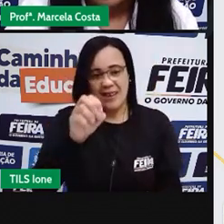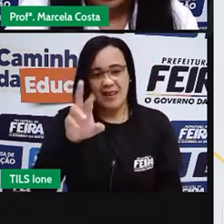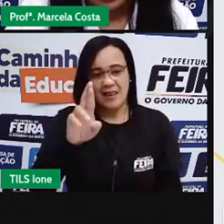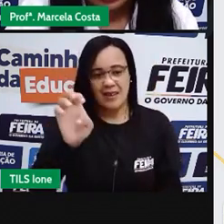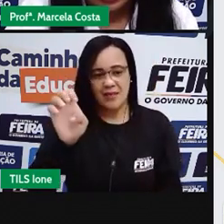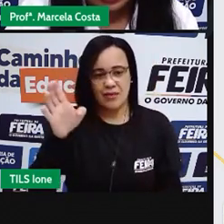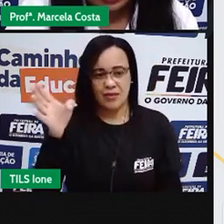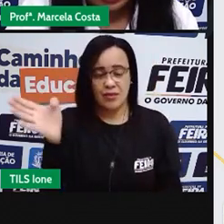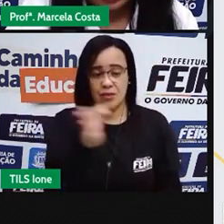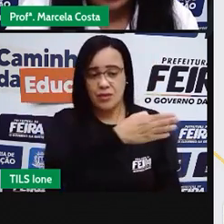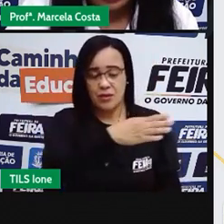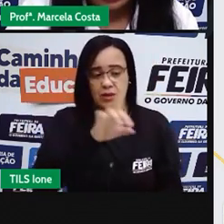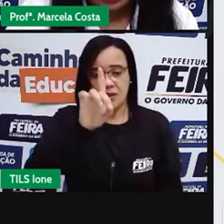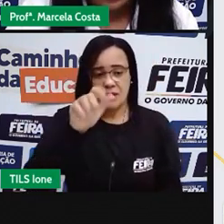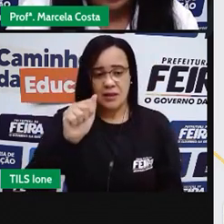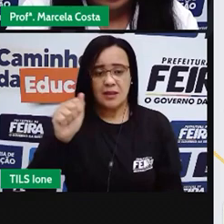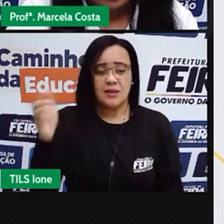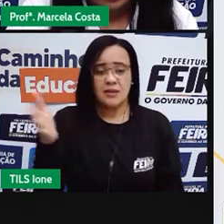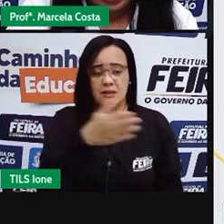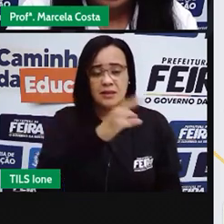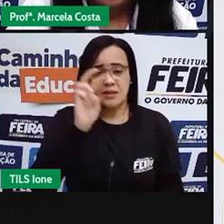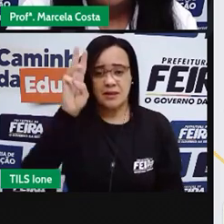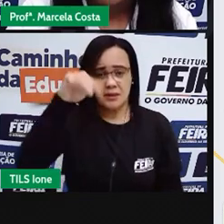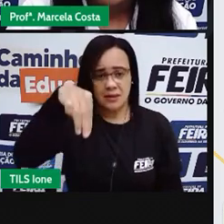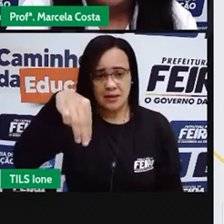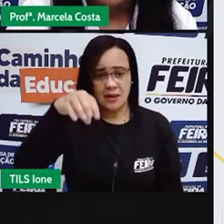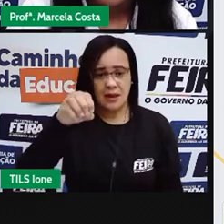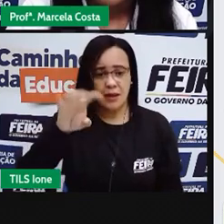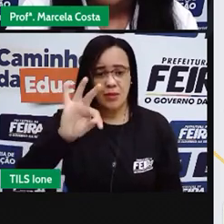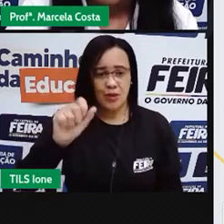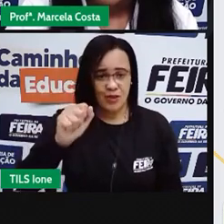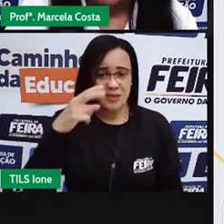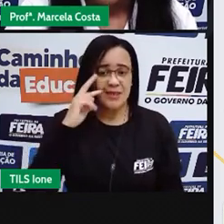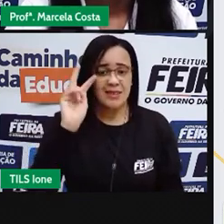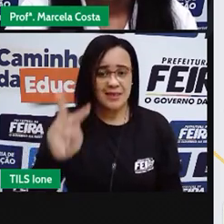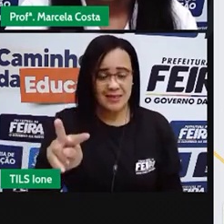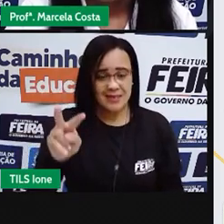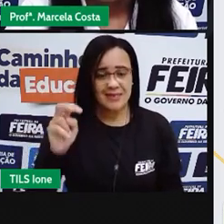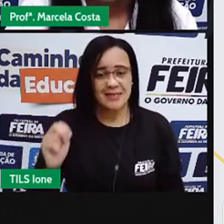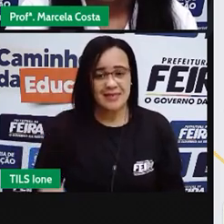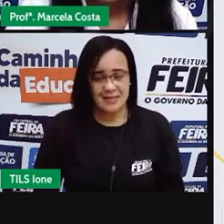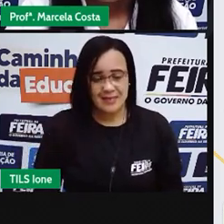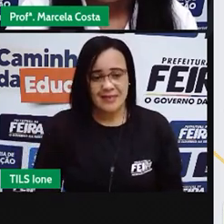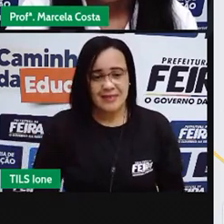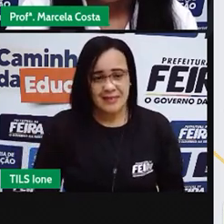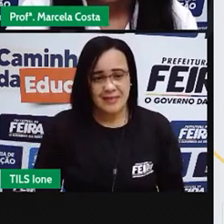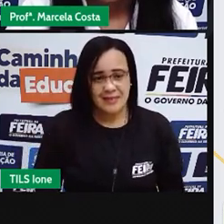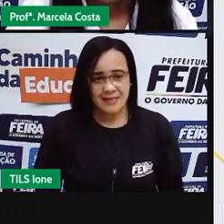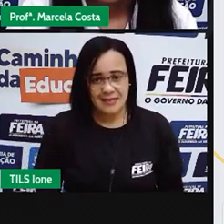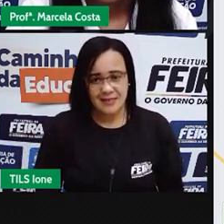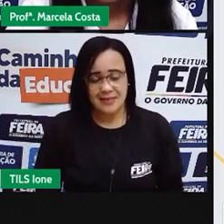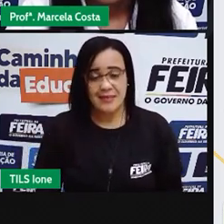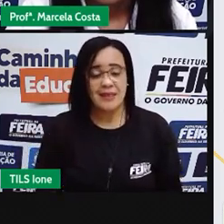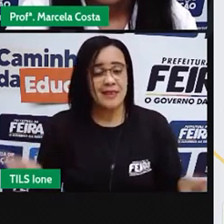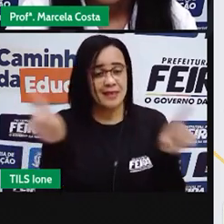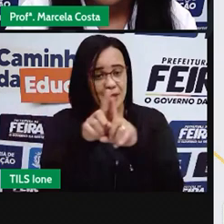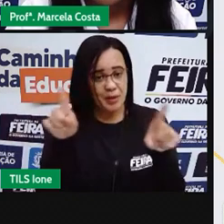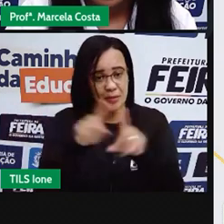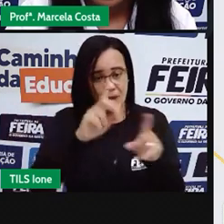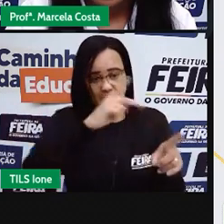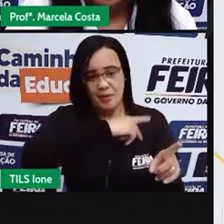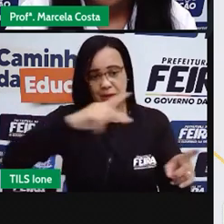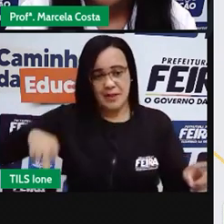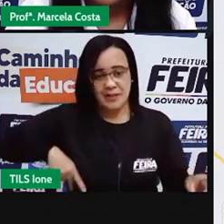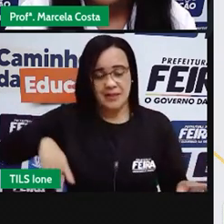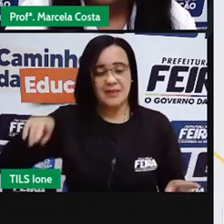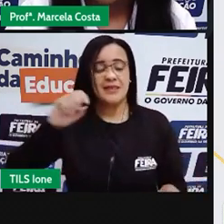Aqui, nessa região central, a gente vê a Avenida Presidente Dutra, e a gente